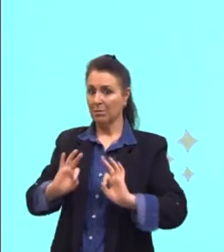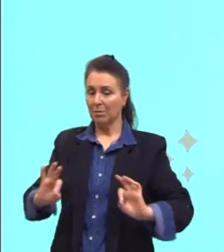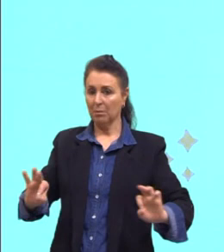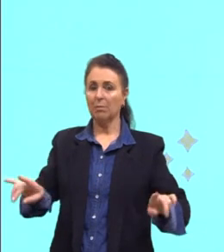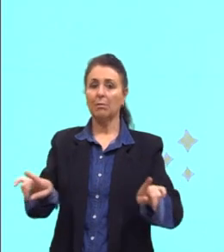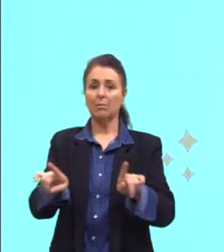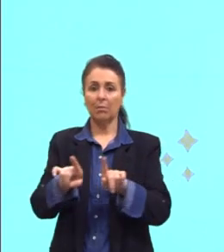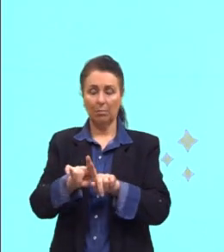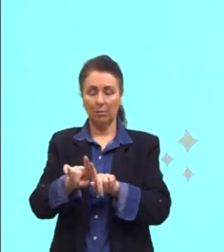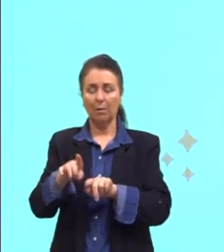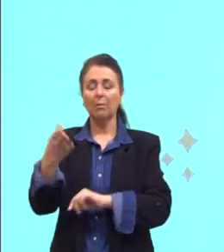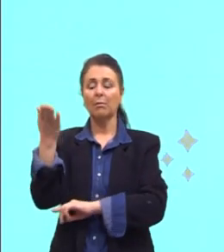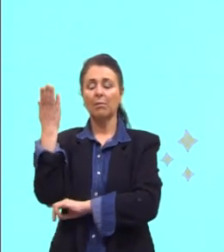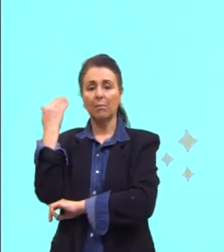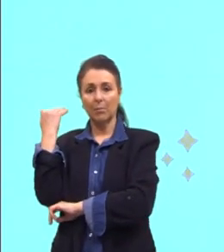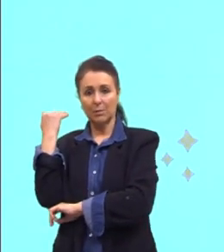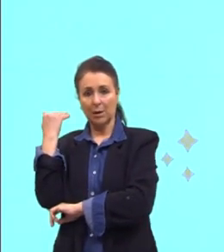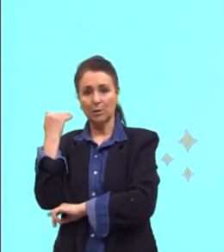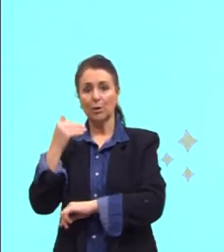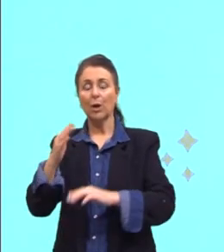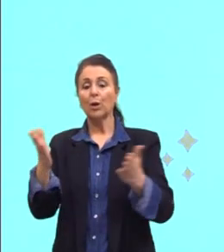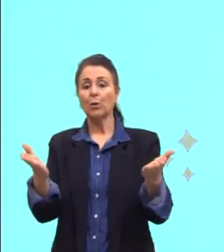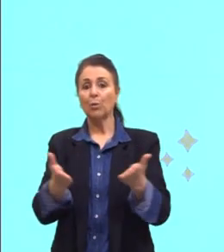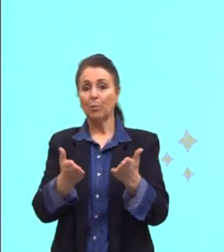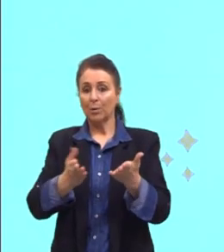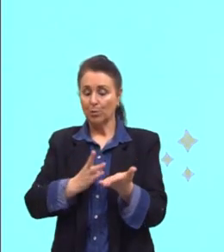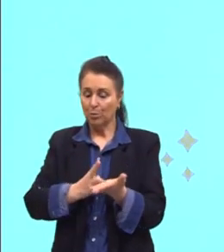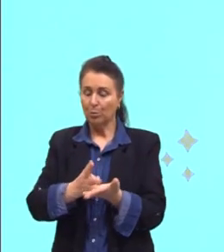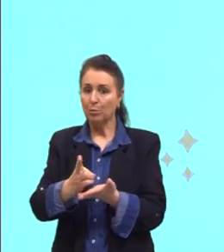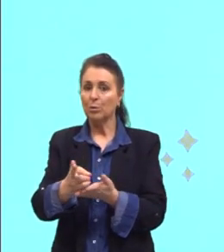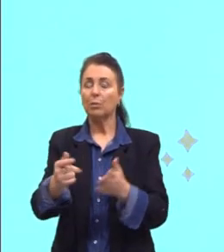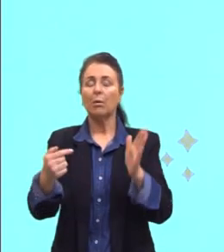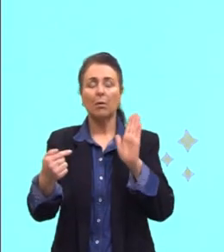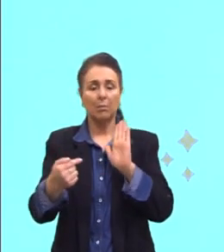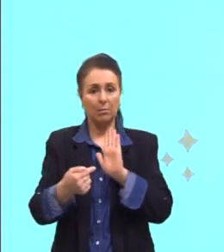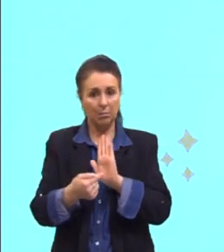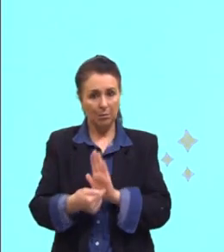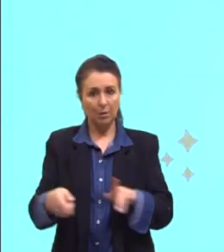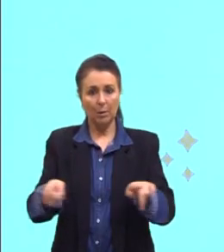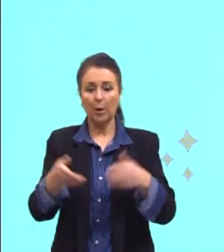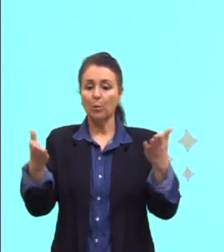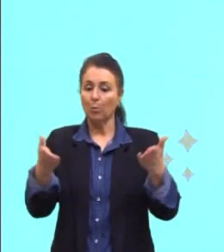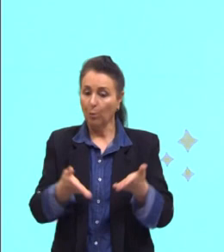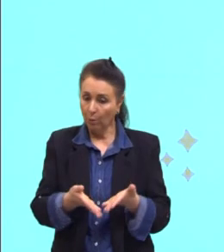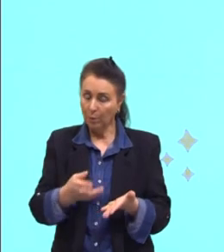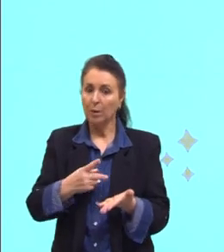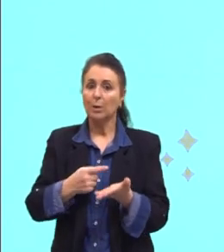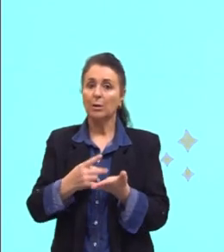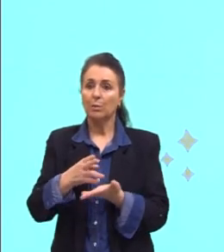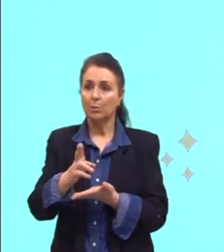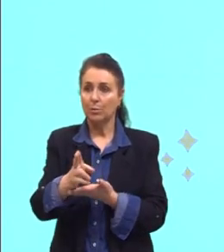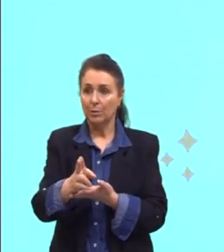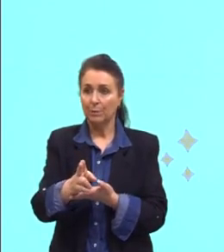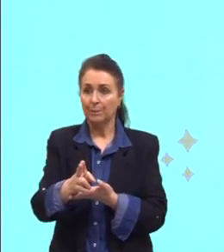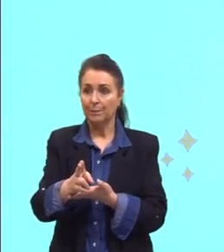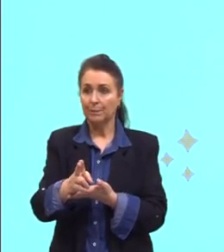aparece no passado. No presente contínuo, ele aparece no presente contínuo. O be,